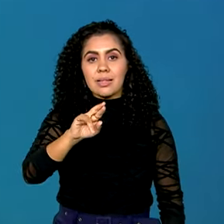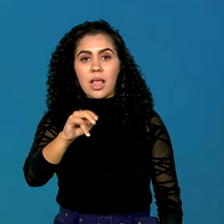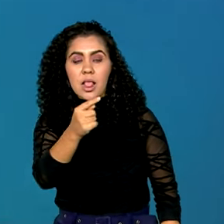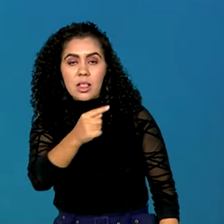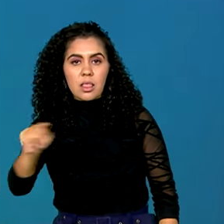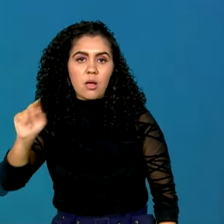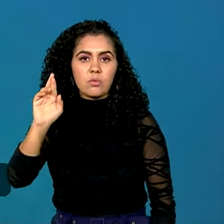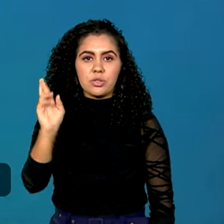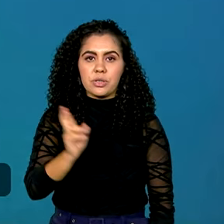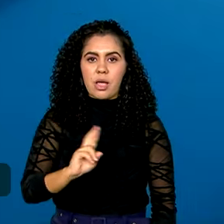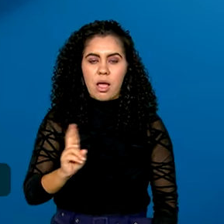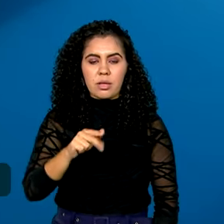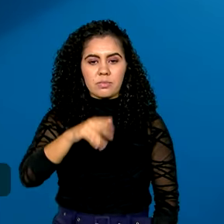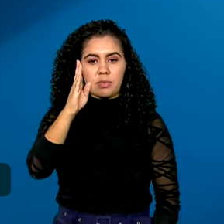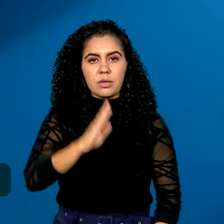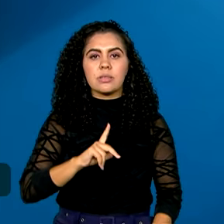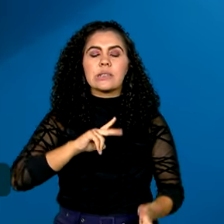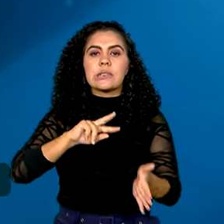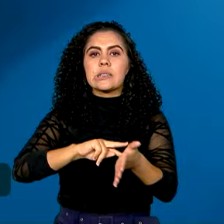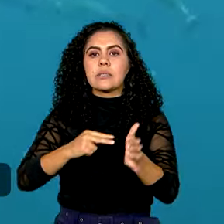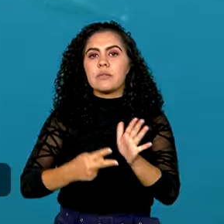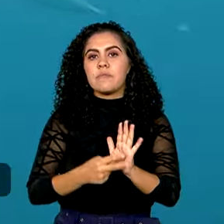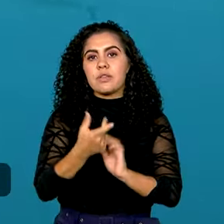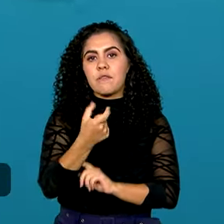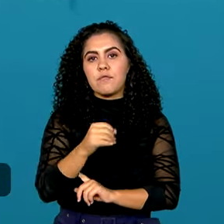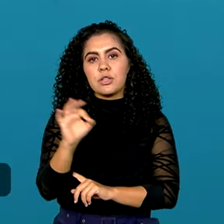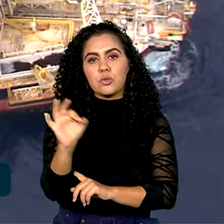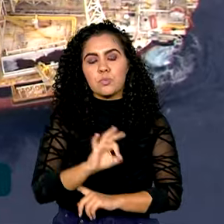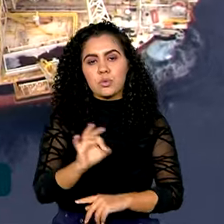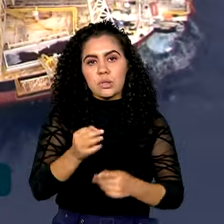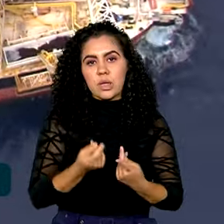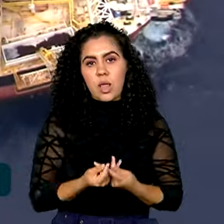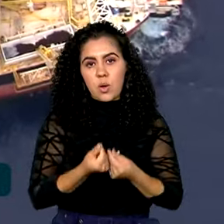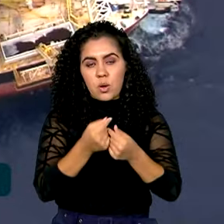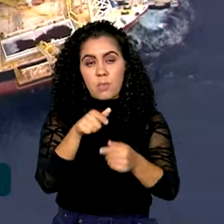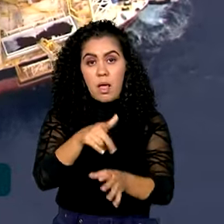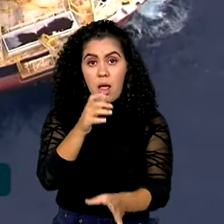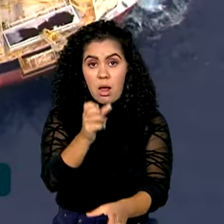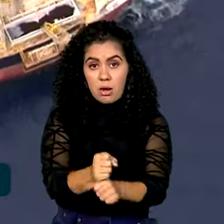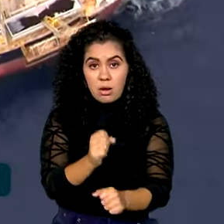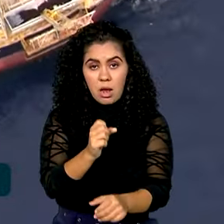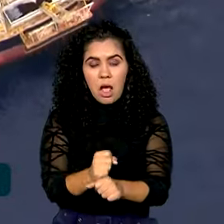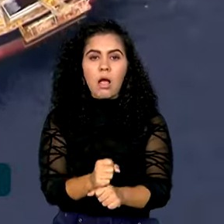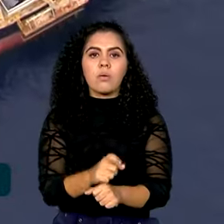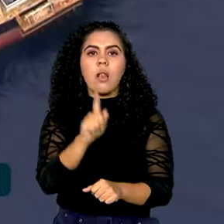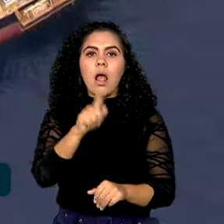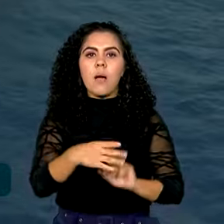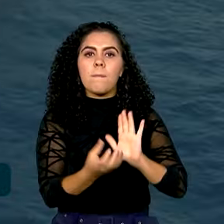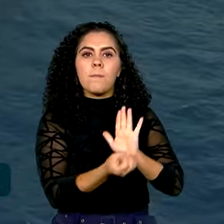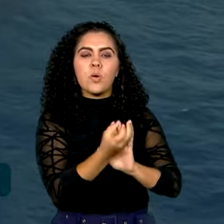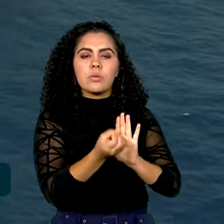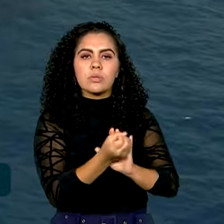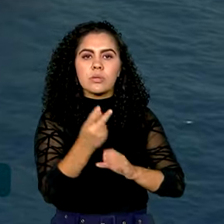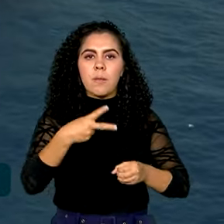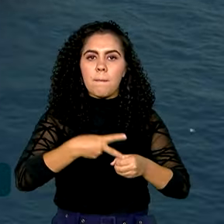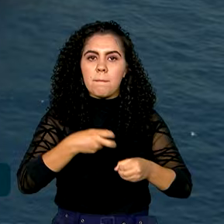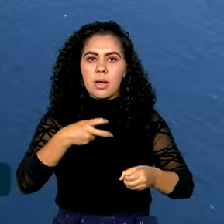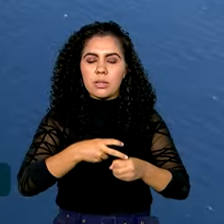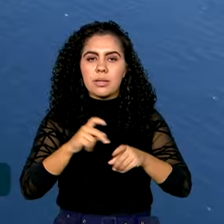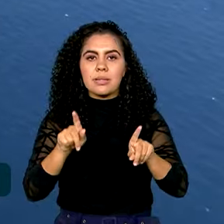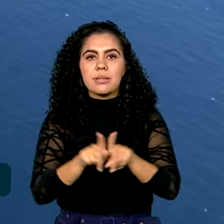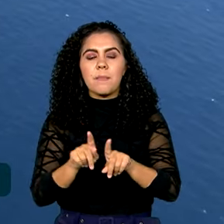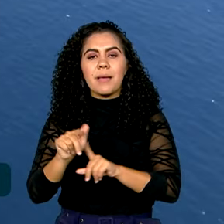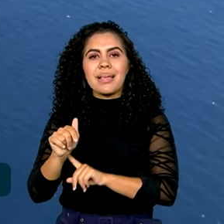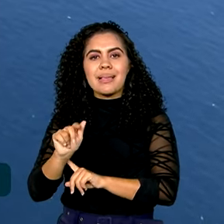o que representa 20% da nossa economia. Esse cálculo considera a produção de petróleo e gás natural,